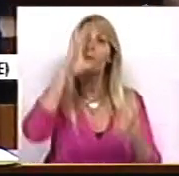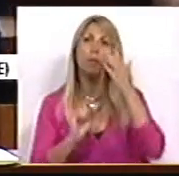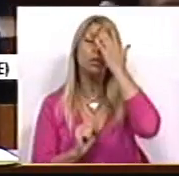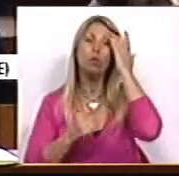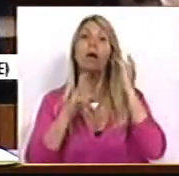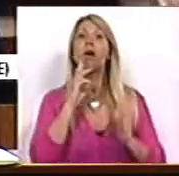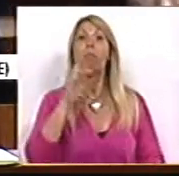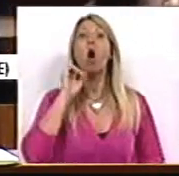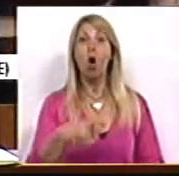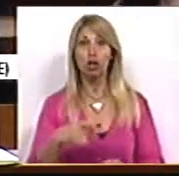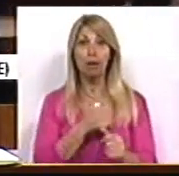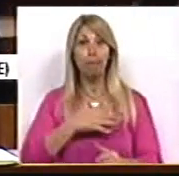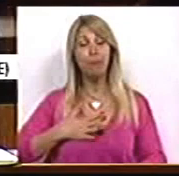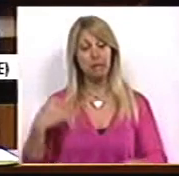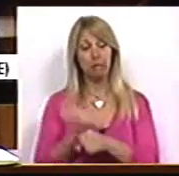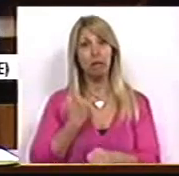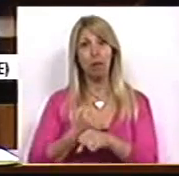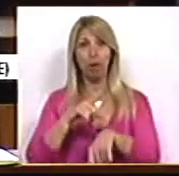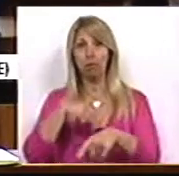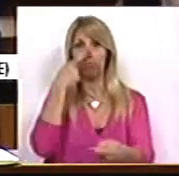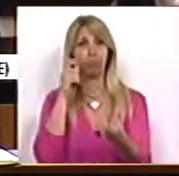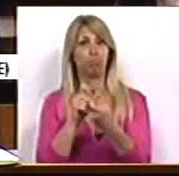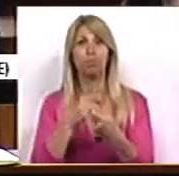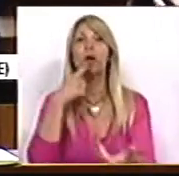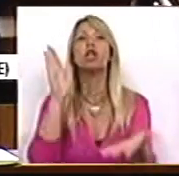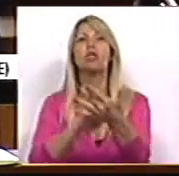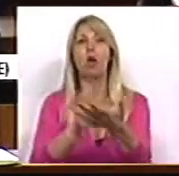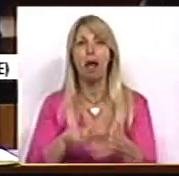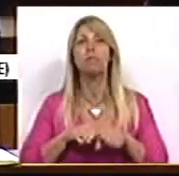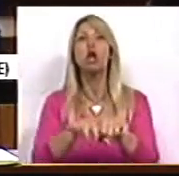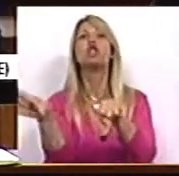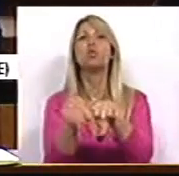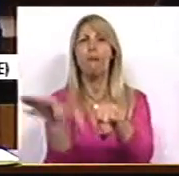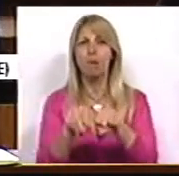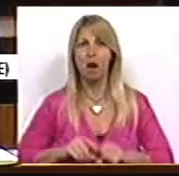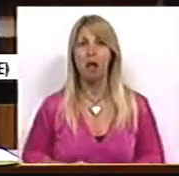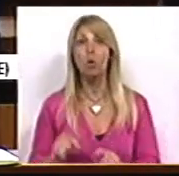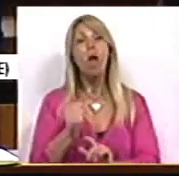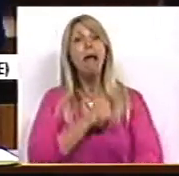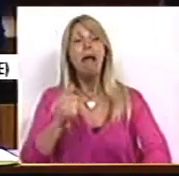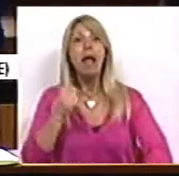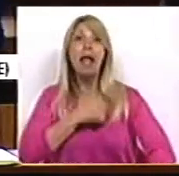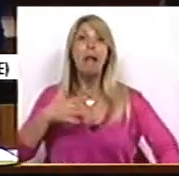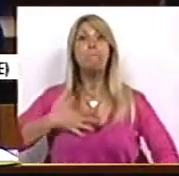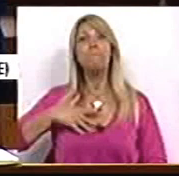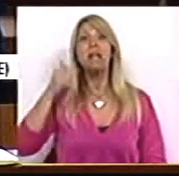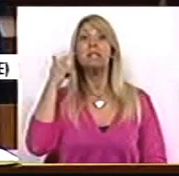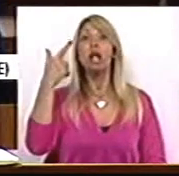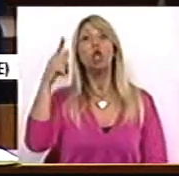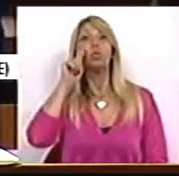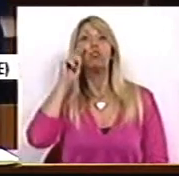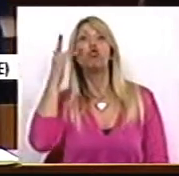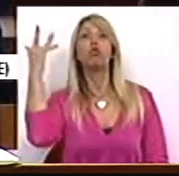empresas de trabalho temporário, aos restaurantes, aos supermercados, às empresas de turismo, aos institutos